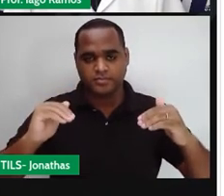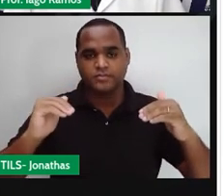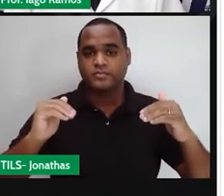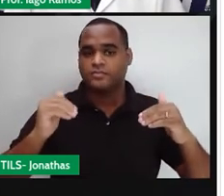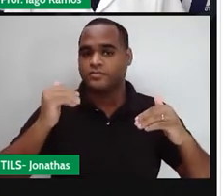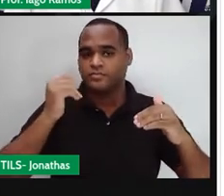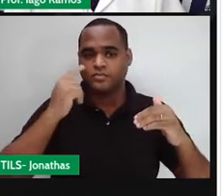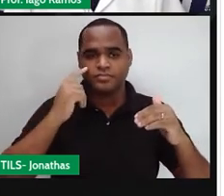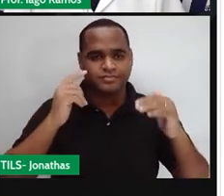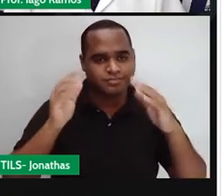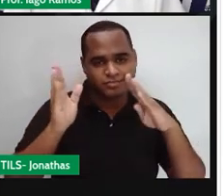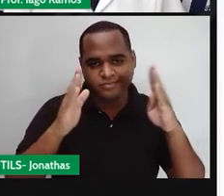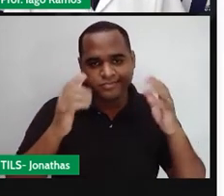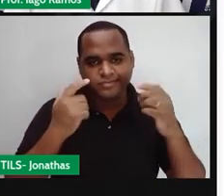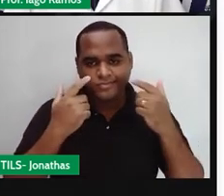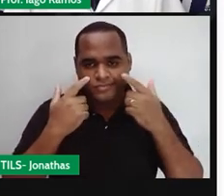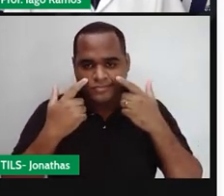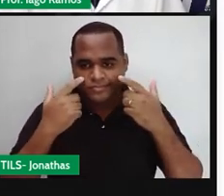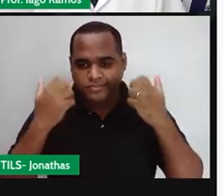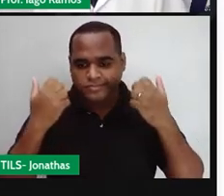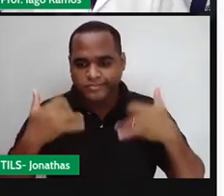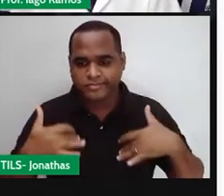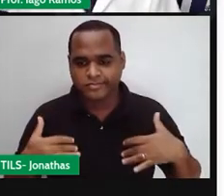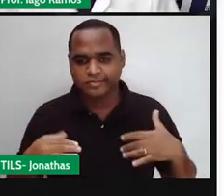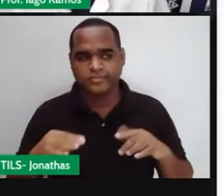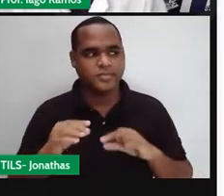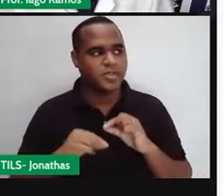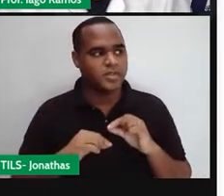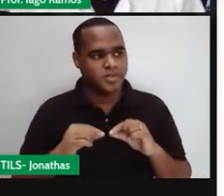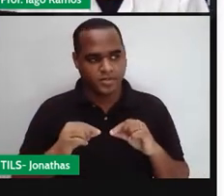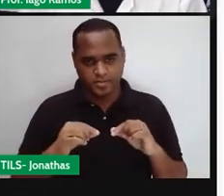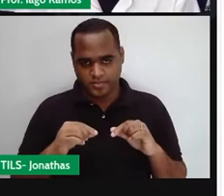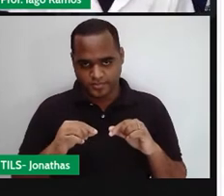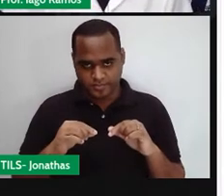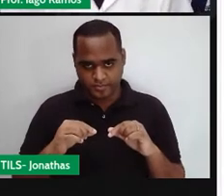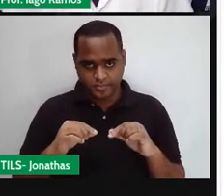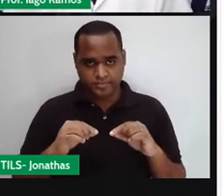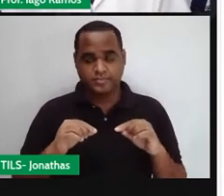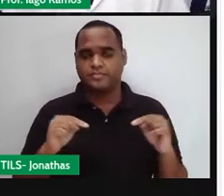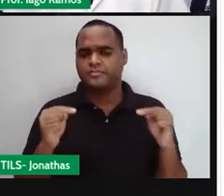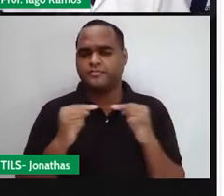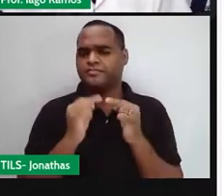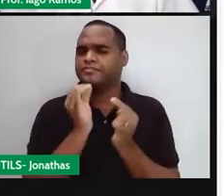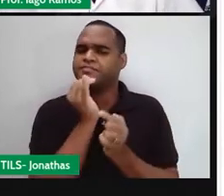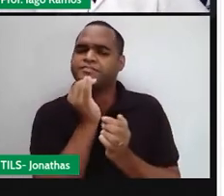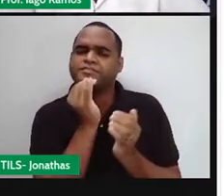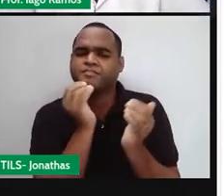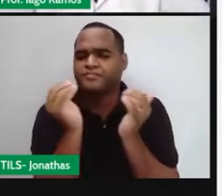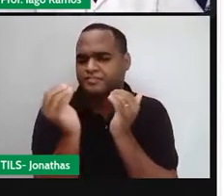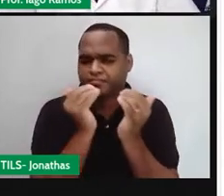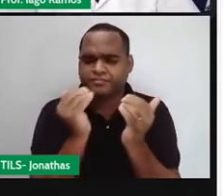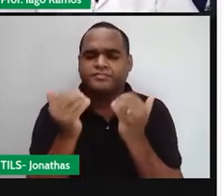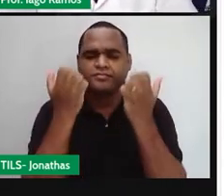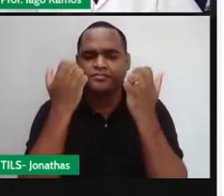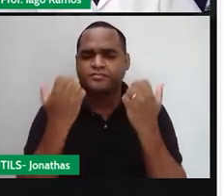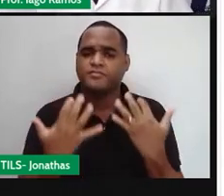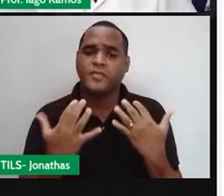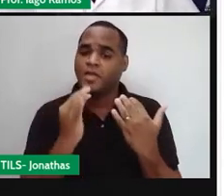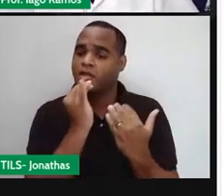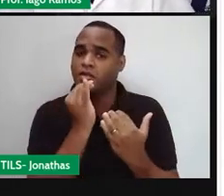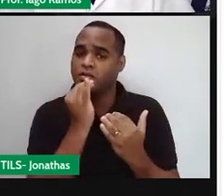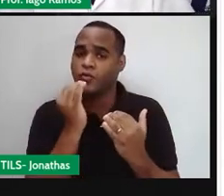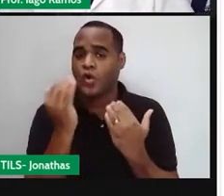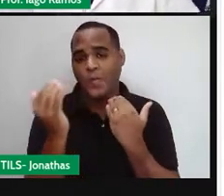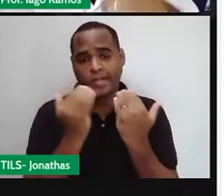daqui, né? A partir de uma situação hipotética. O que é uma situação hipotética?